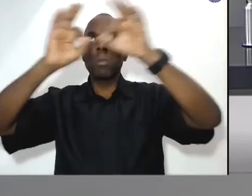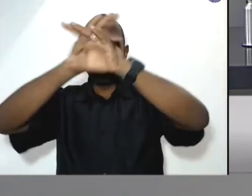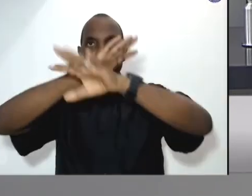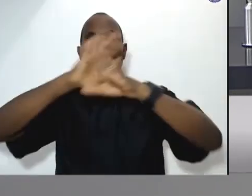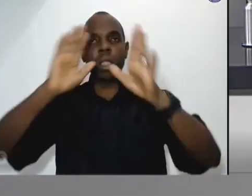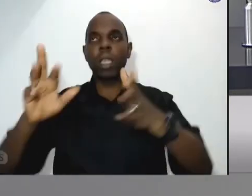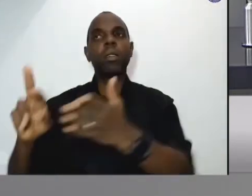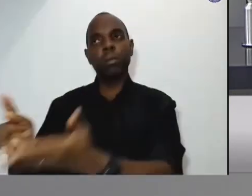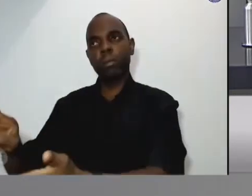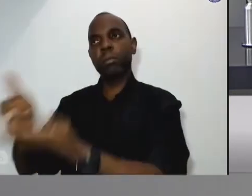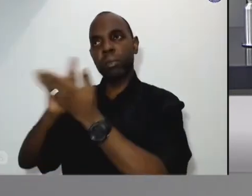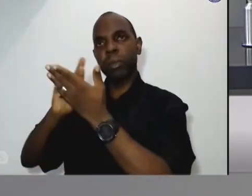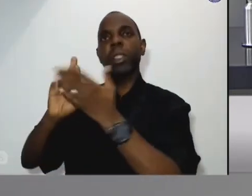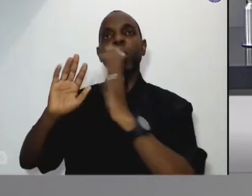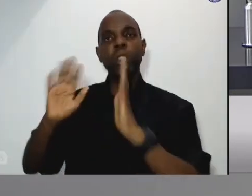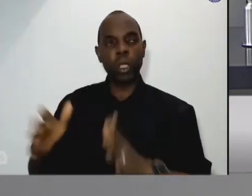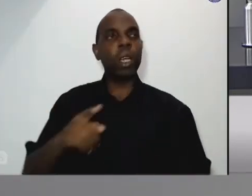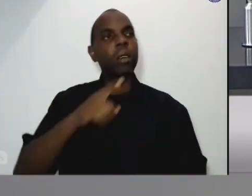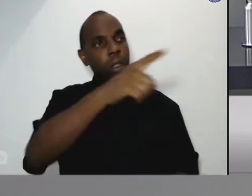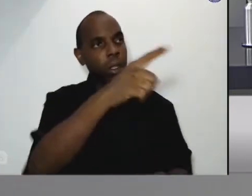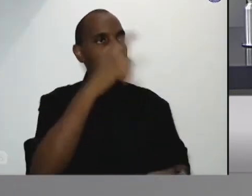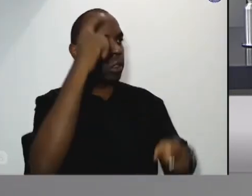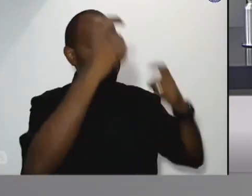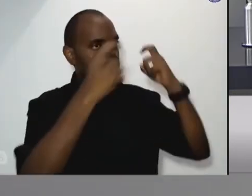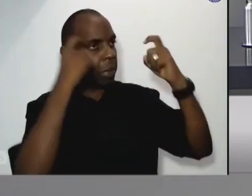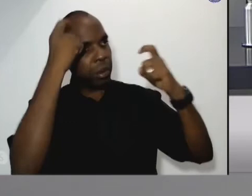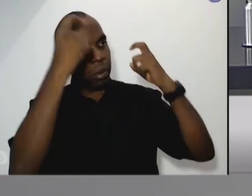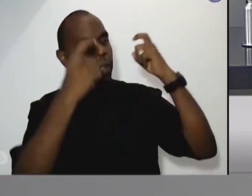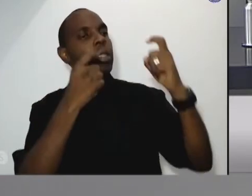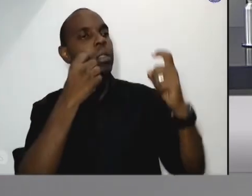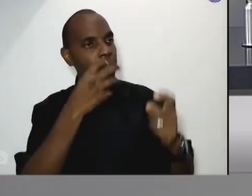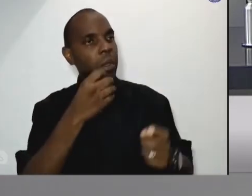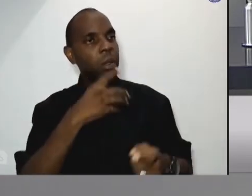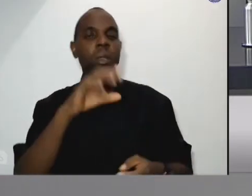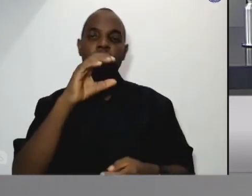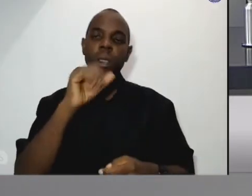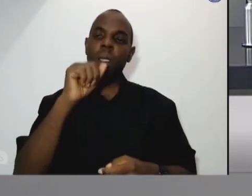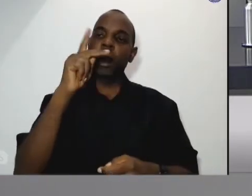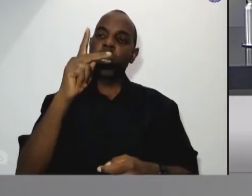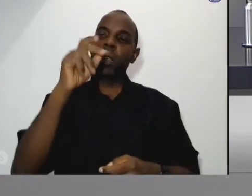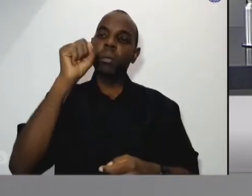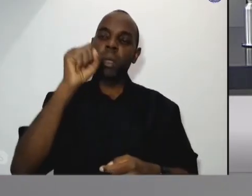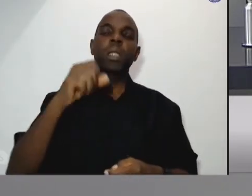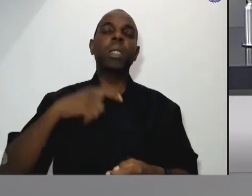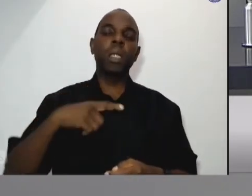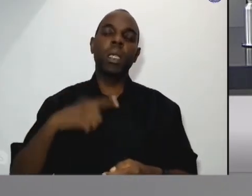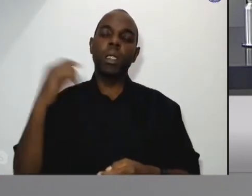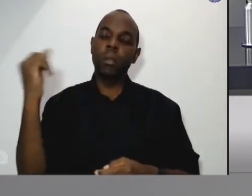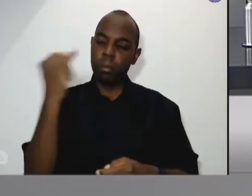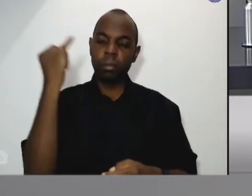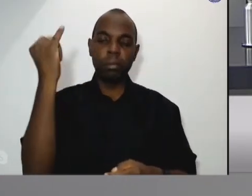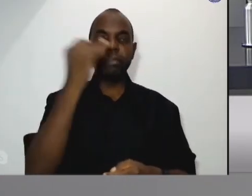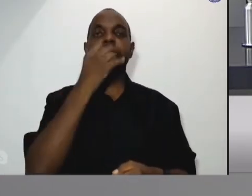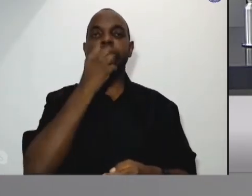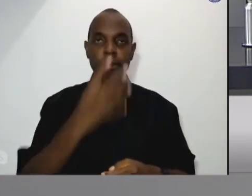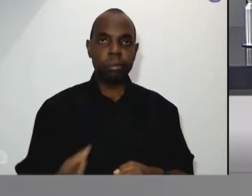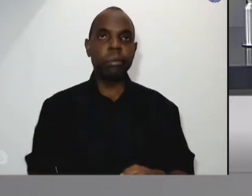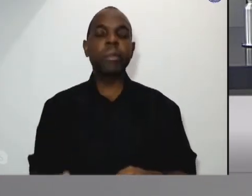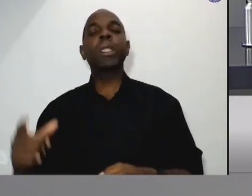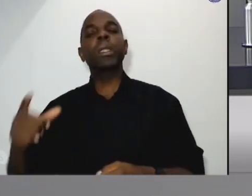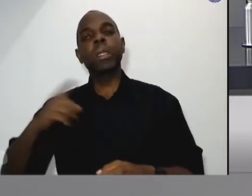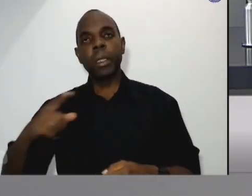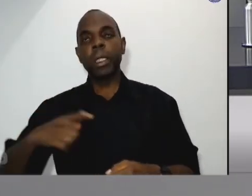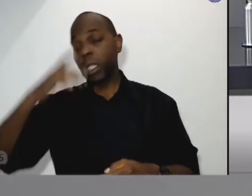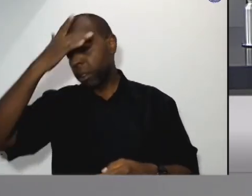registrado a sua preocupação e a necessidade do CAPS nessa cidade uma luta de vereadores e várias legislações para que nossa